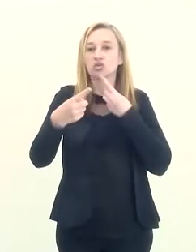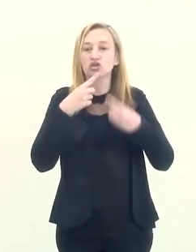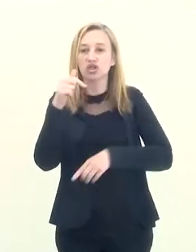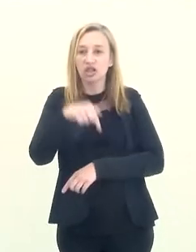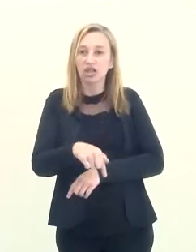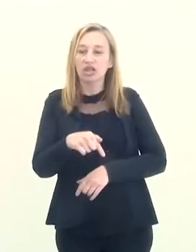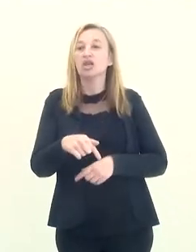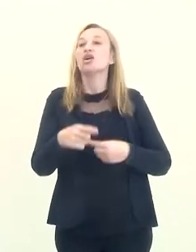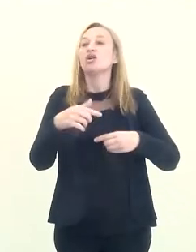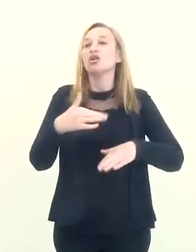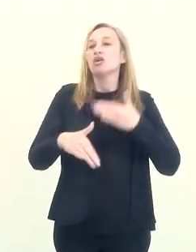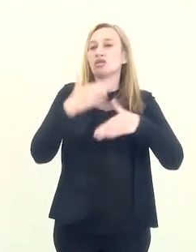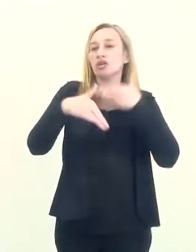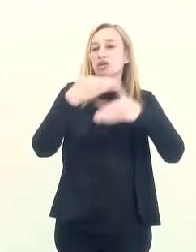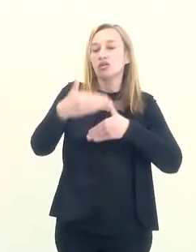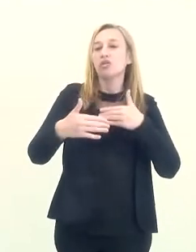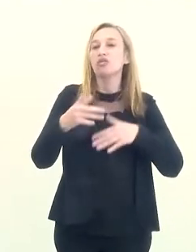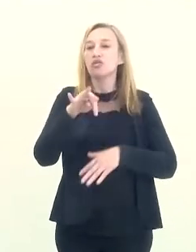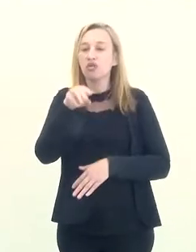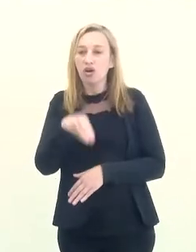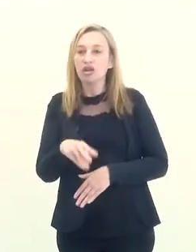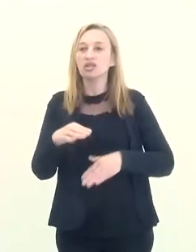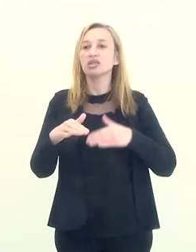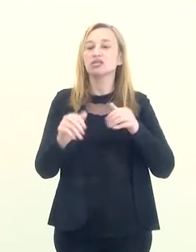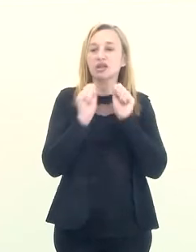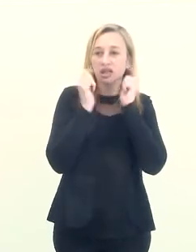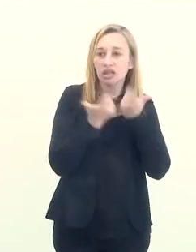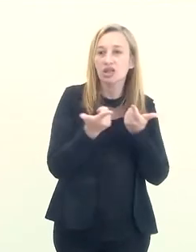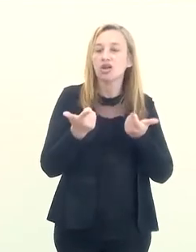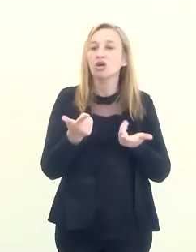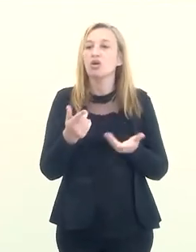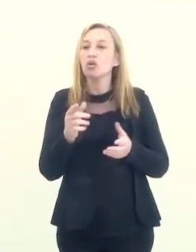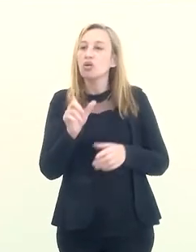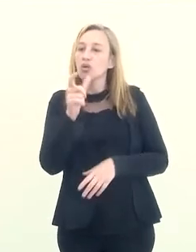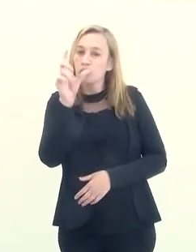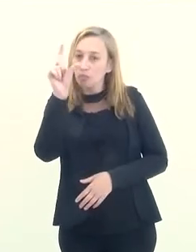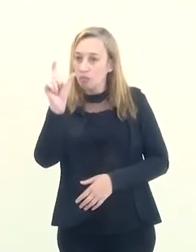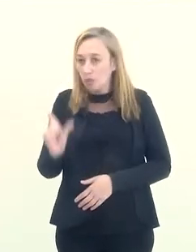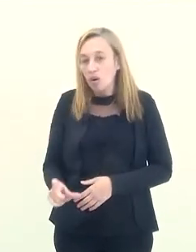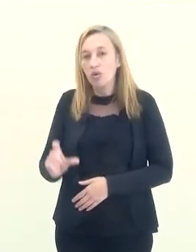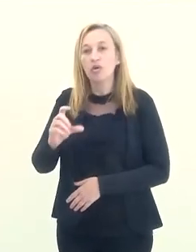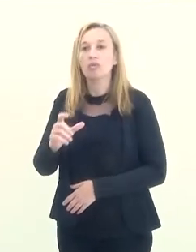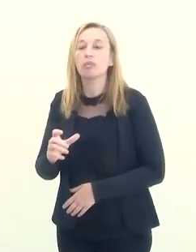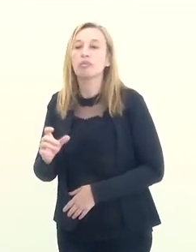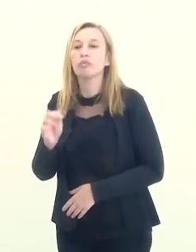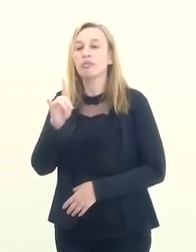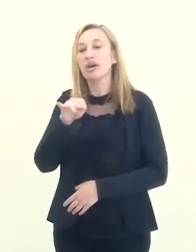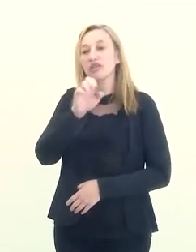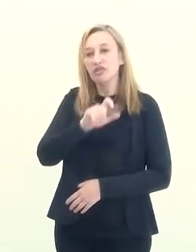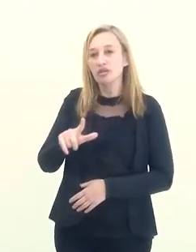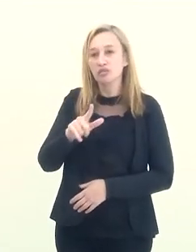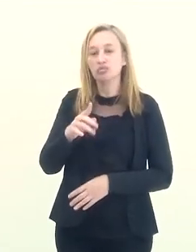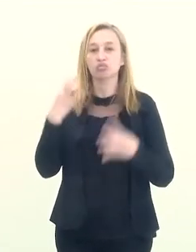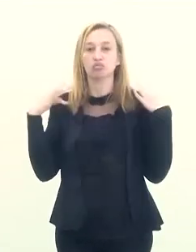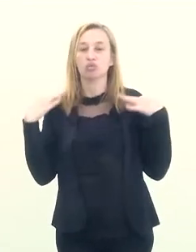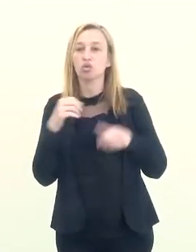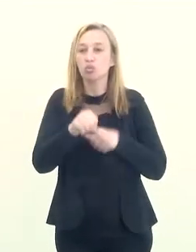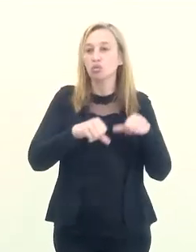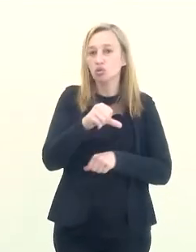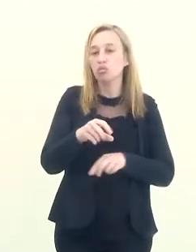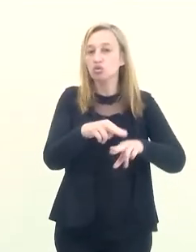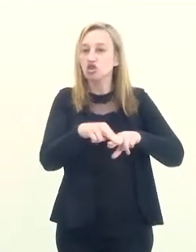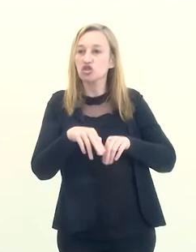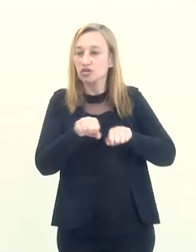aqui no Fórum de Desenvolvimento da Alerje. O próprio perfil do turista mudou com a pandemia. Por conta dos